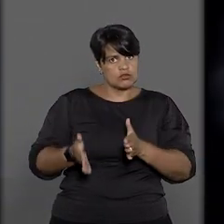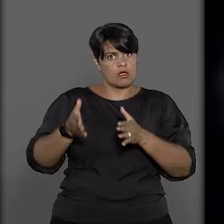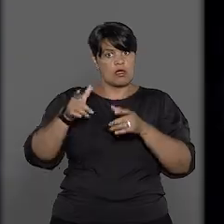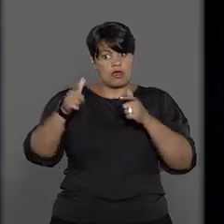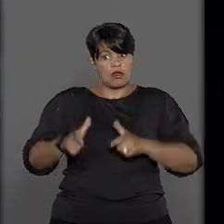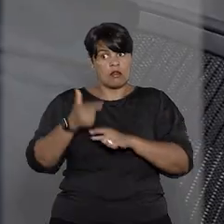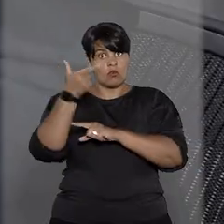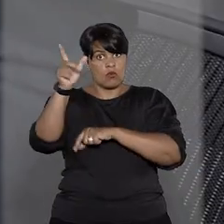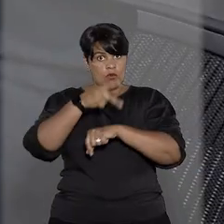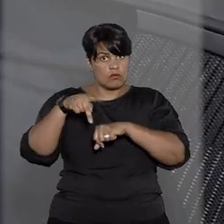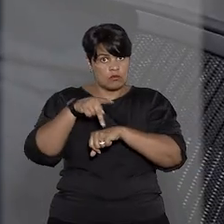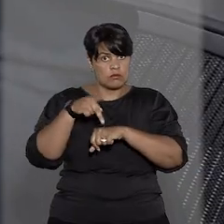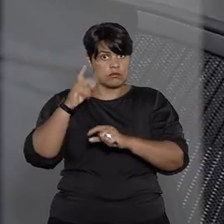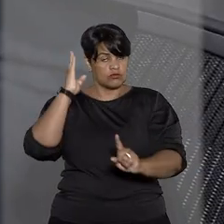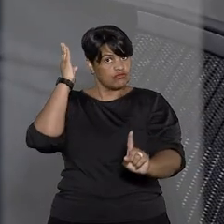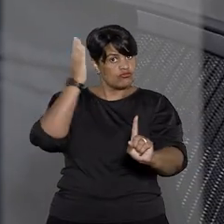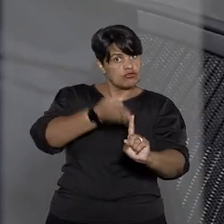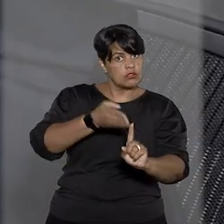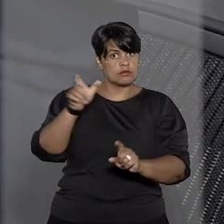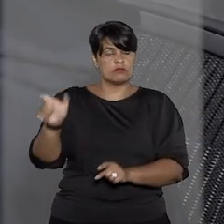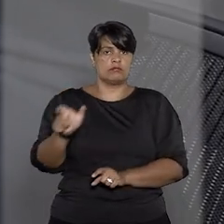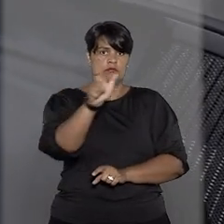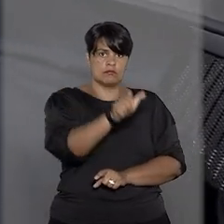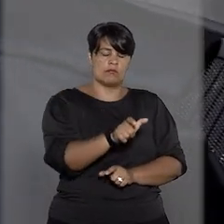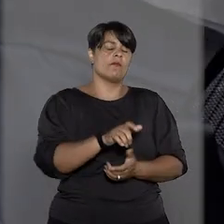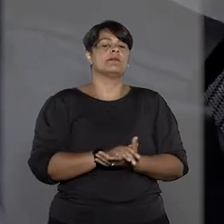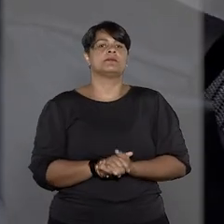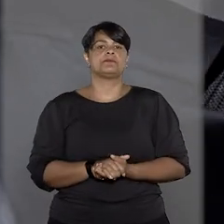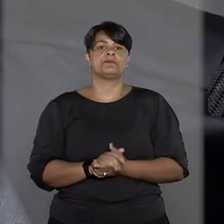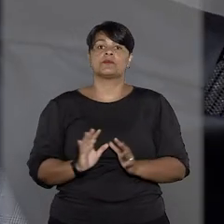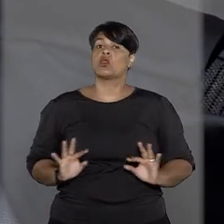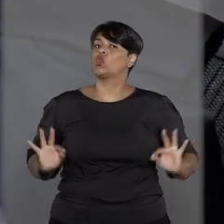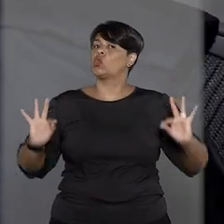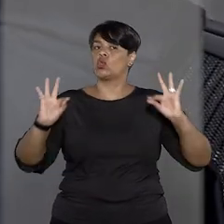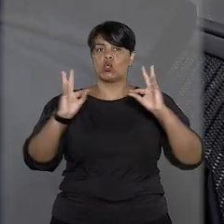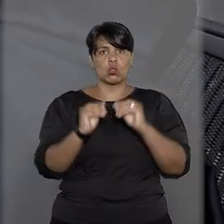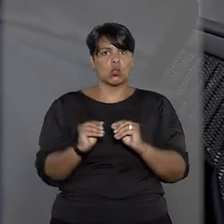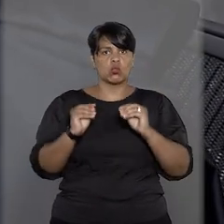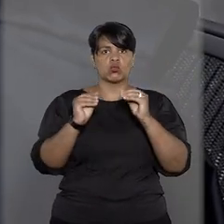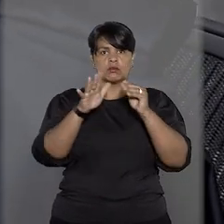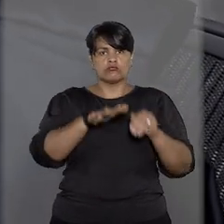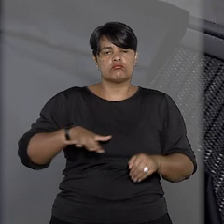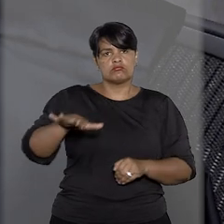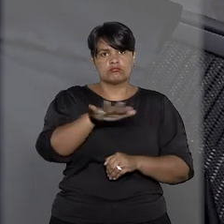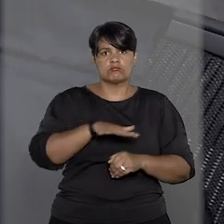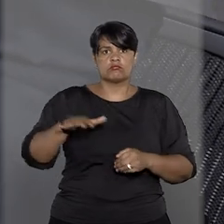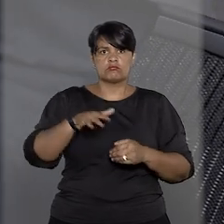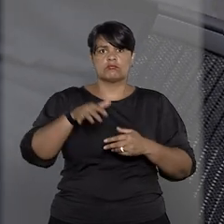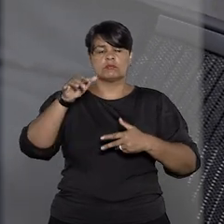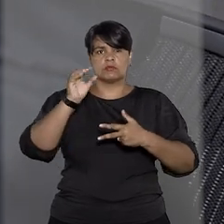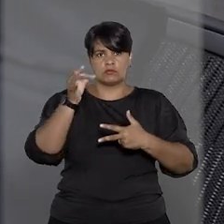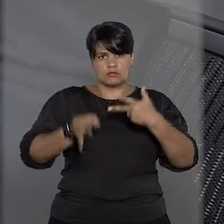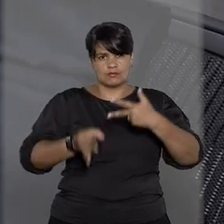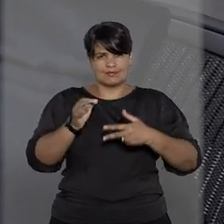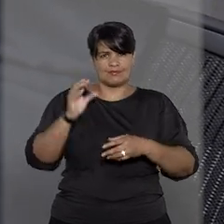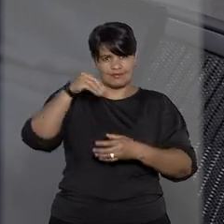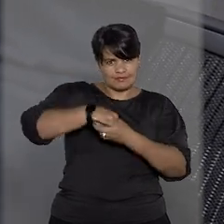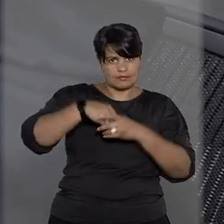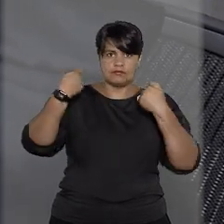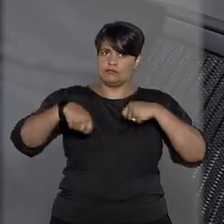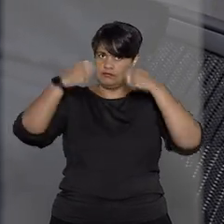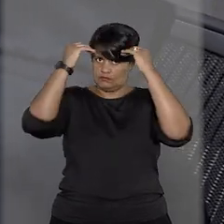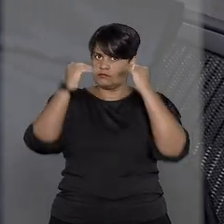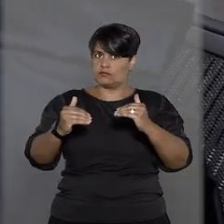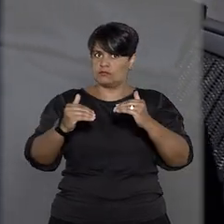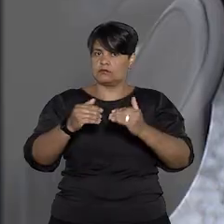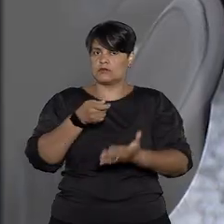internacional com eficácia direta para as partes, sendo que todos os órgãos e poderes internos do país são obrigados